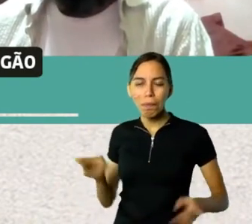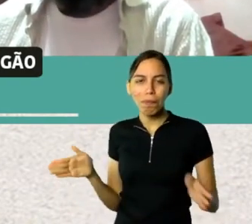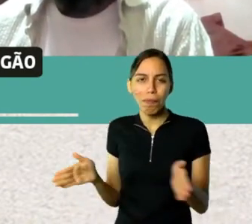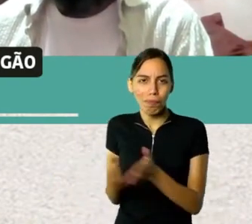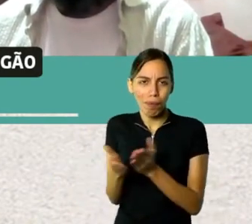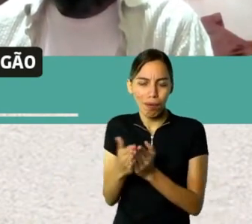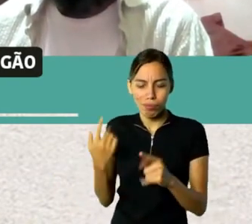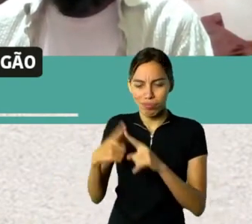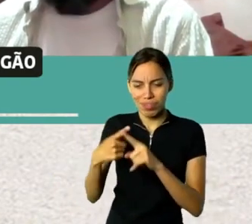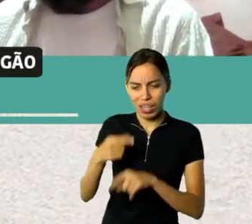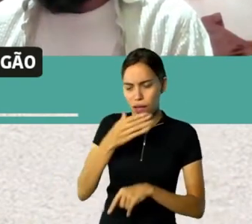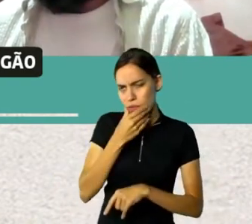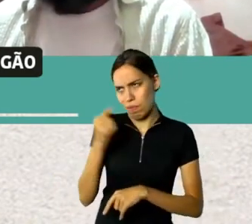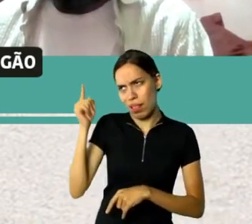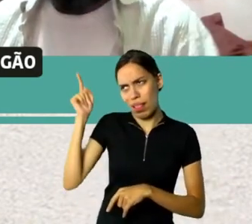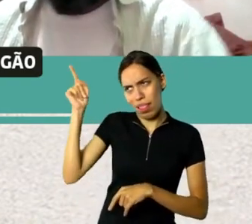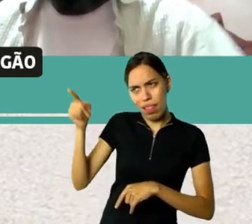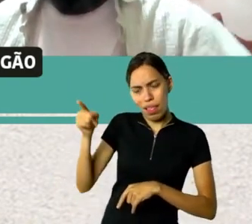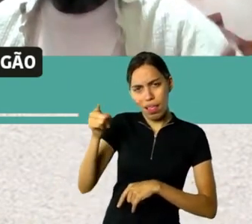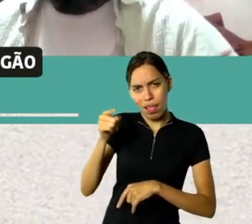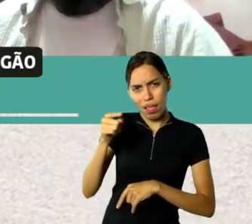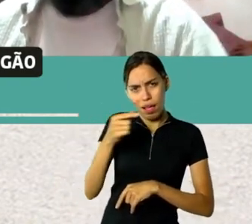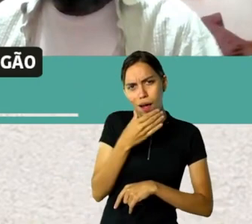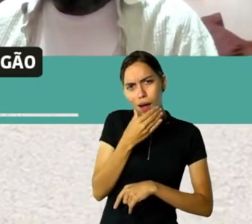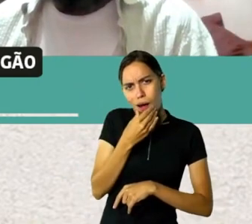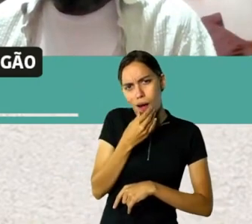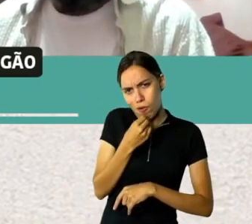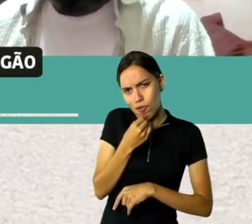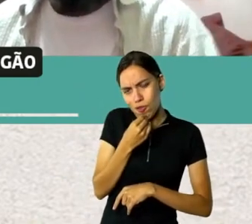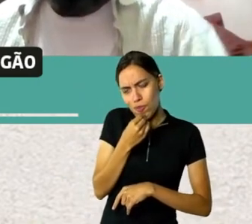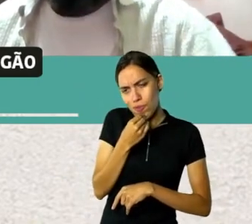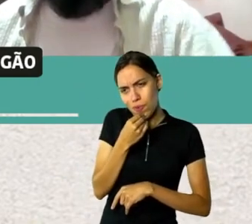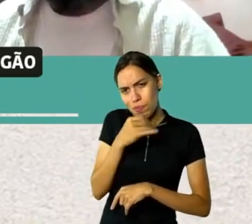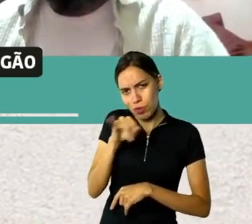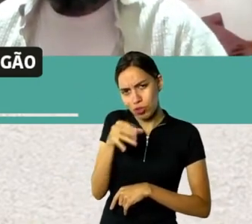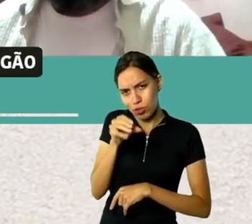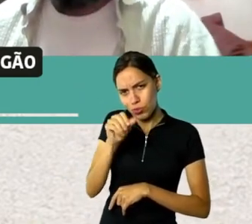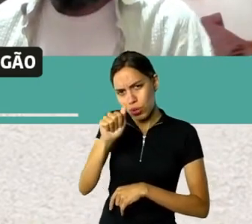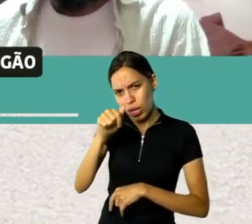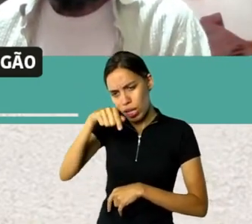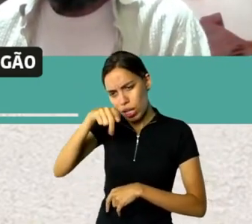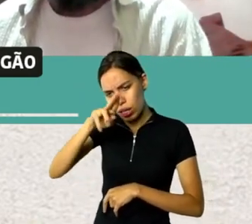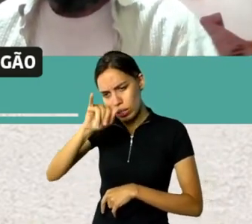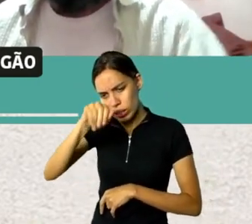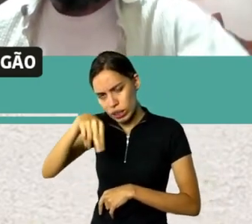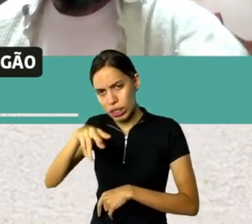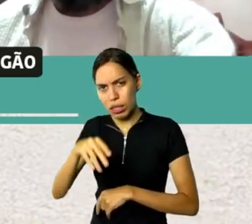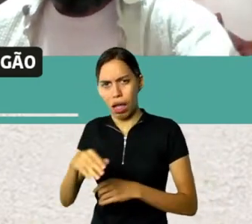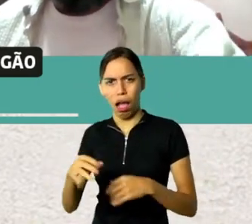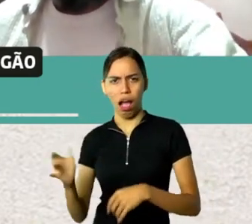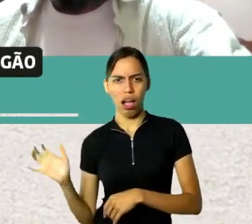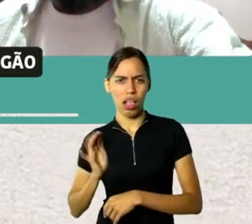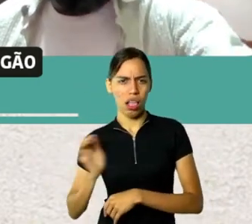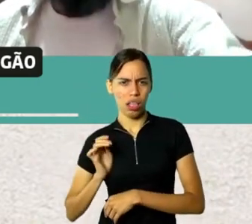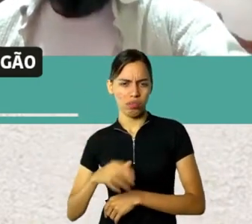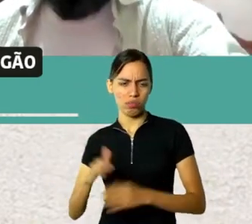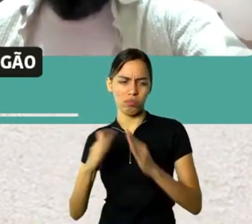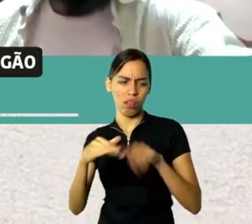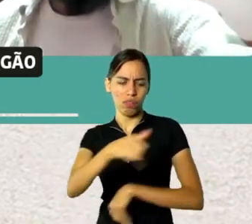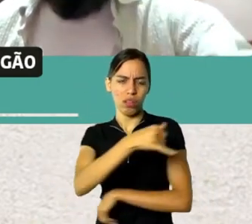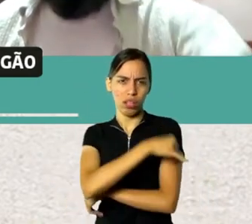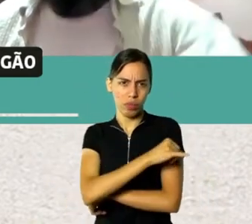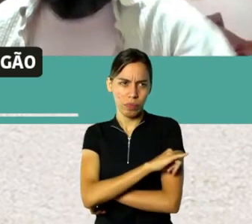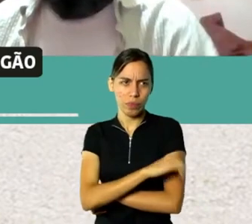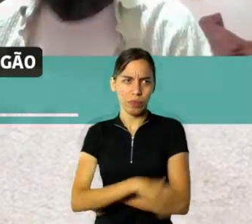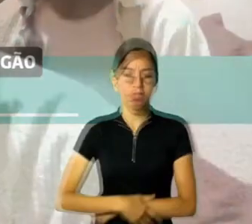e tudo, mas, assim, eu não tinha uma conexão direta. Na verdade, o meu pai, que conheceu tropeiros que